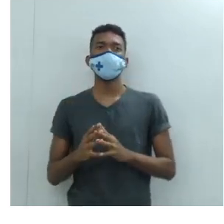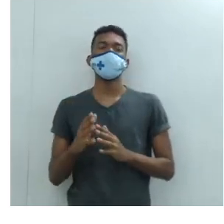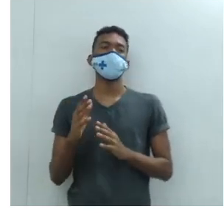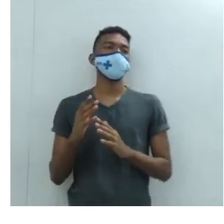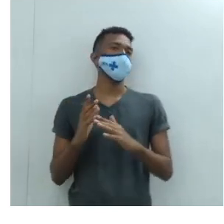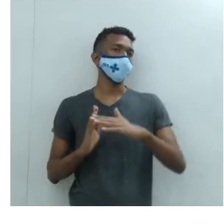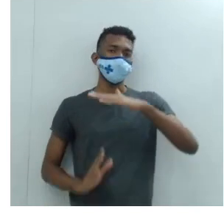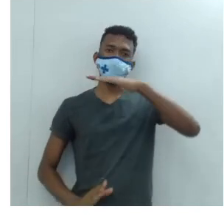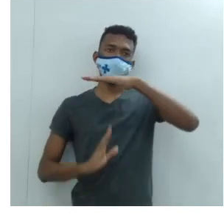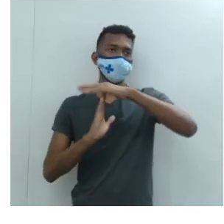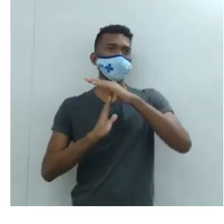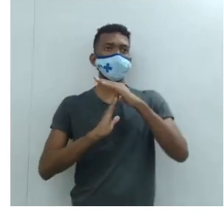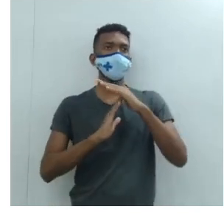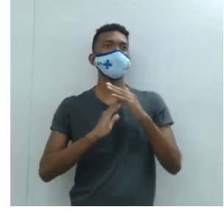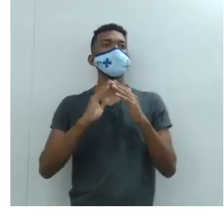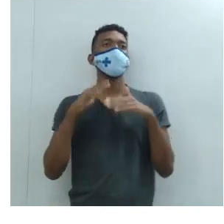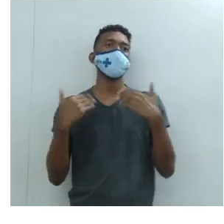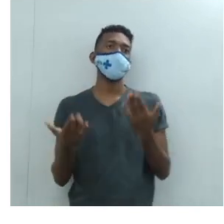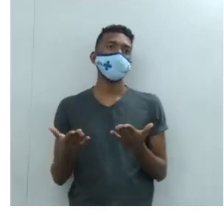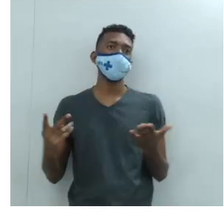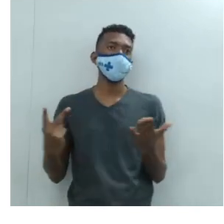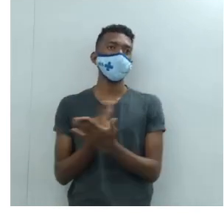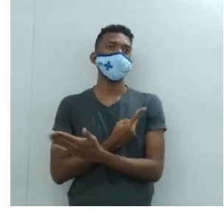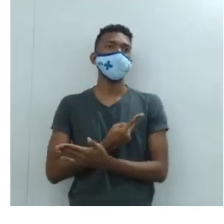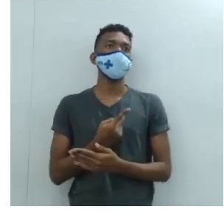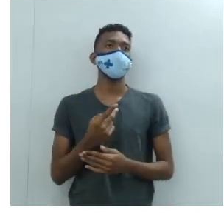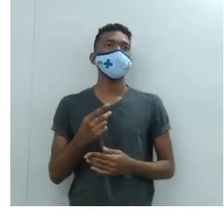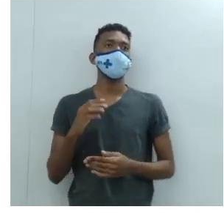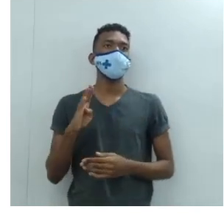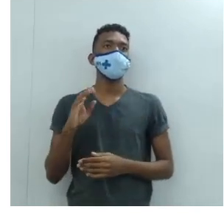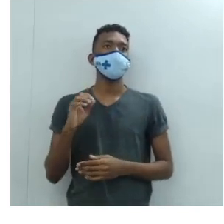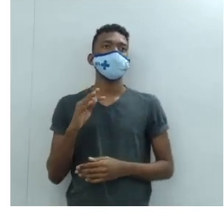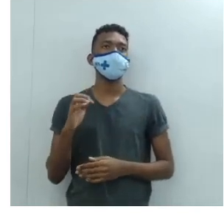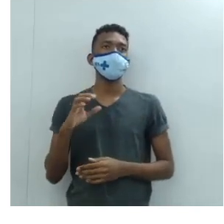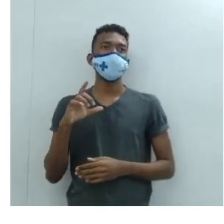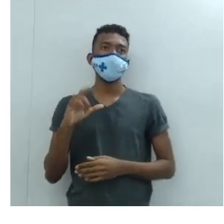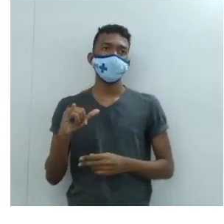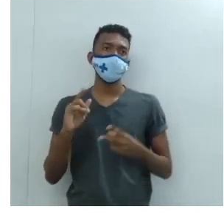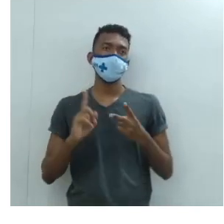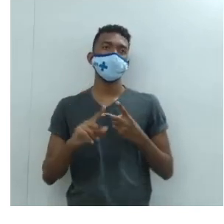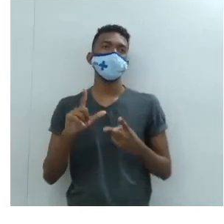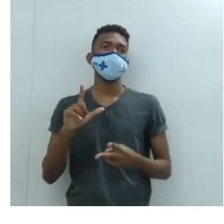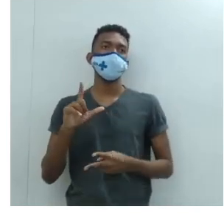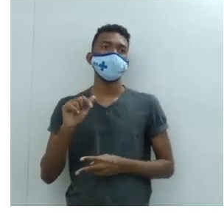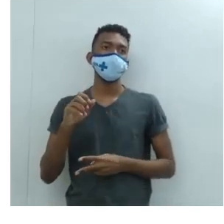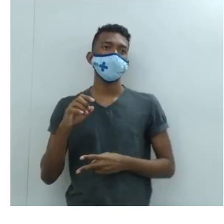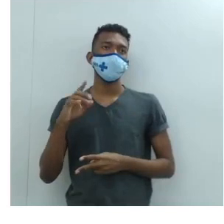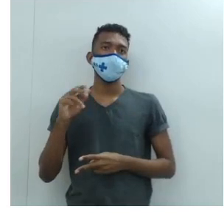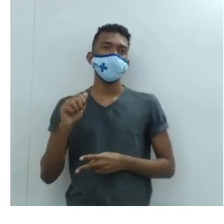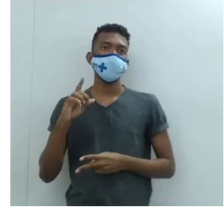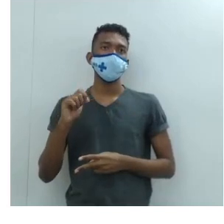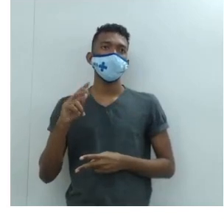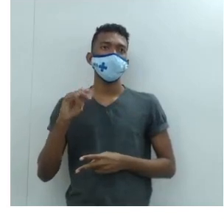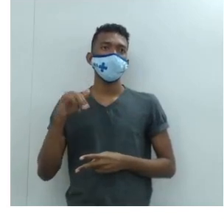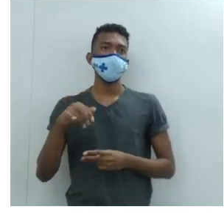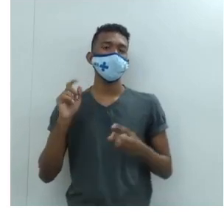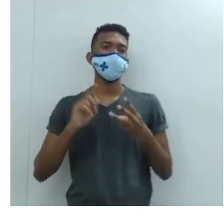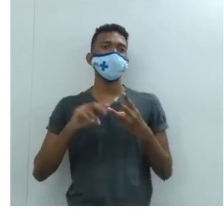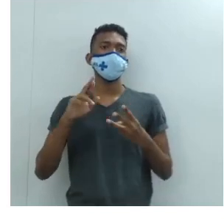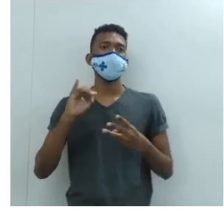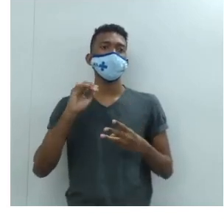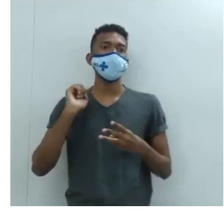seu auge. nesse período atuam o Boccelli, Leonardo da Viz, Rafael,